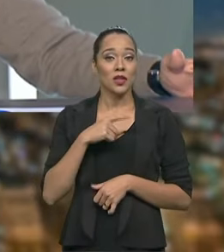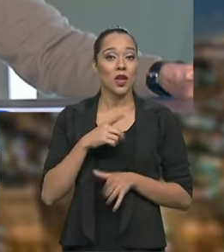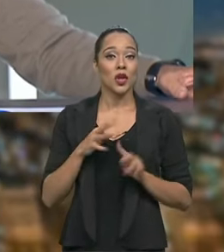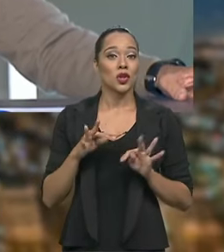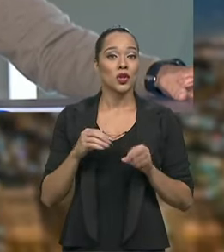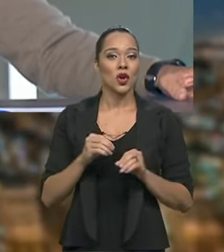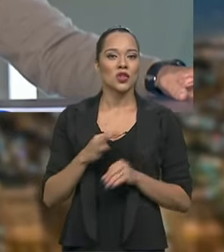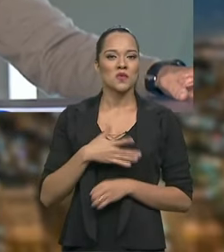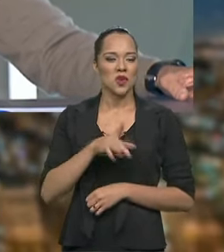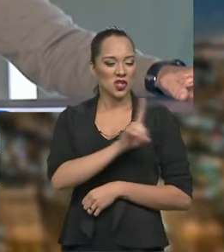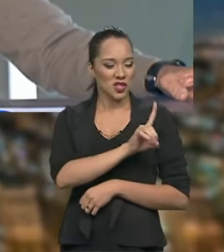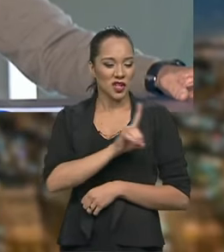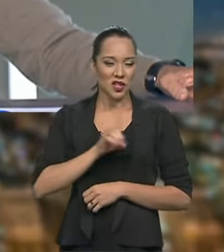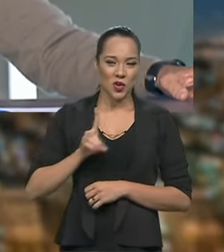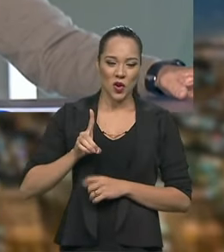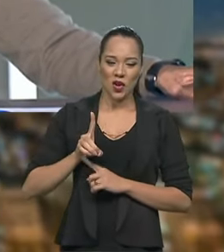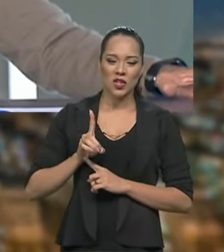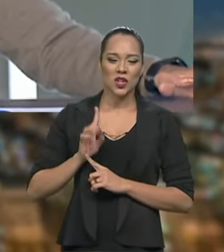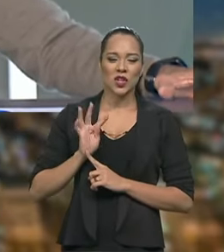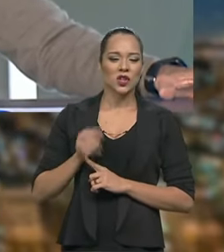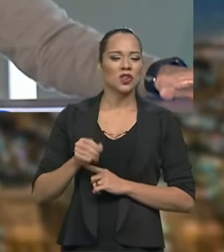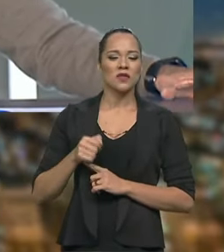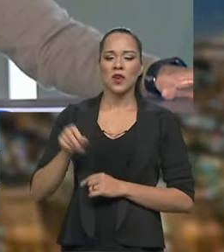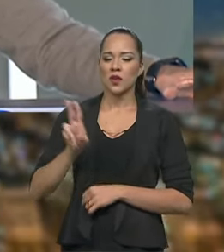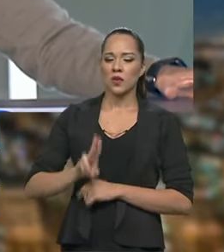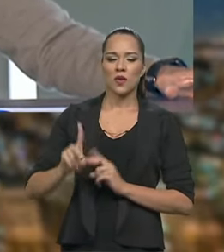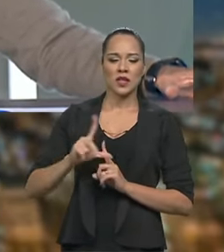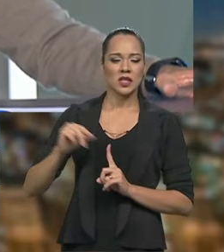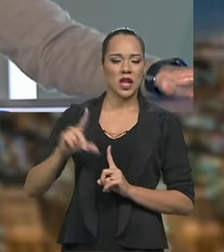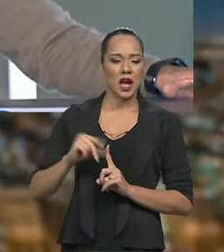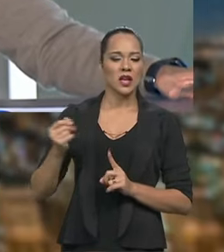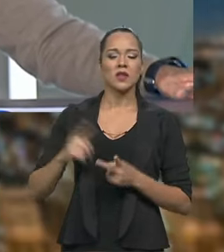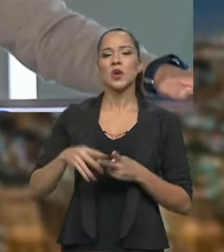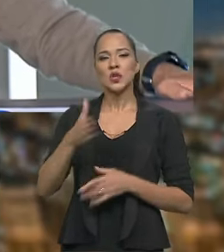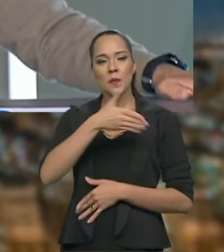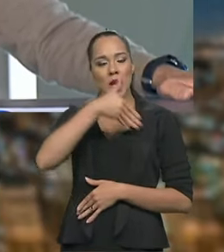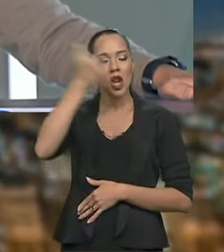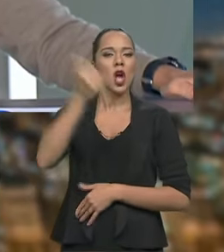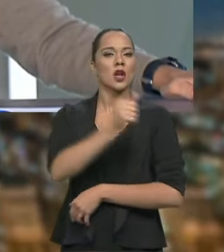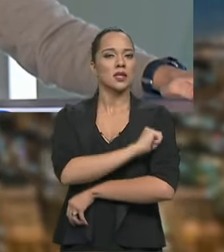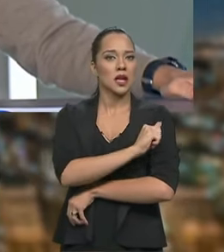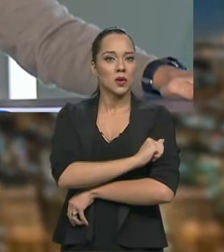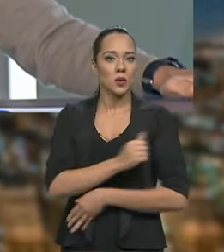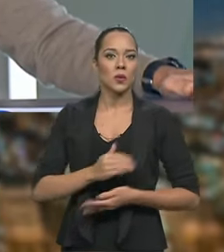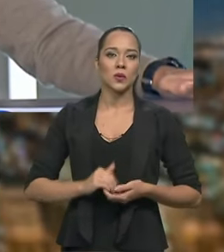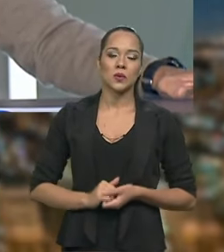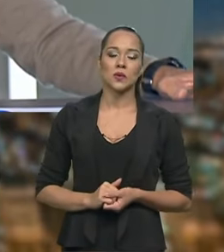os meus diretores foram pegados da Universidade de Brasília, os melhores dos alunos,